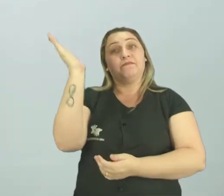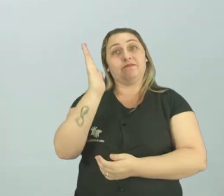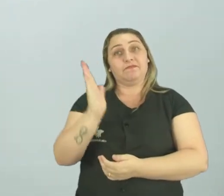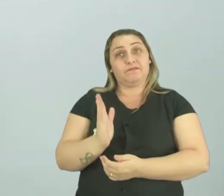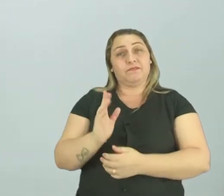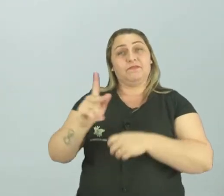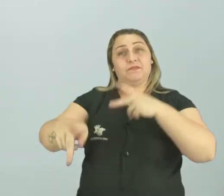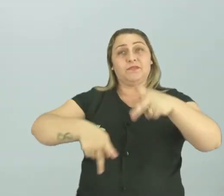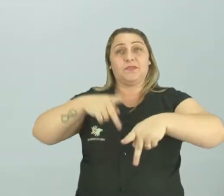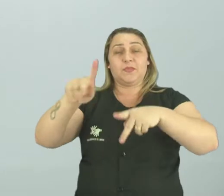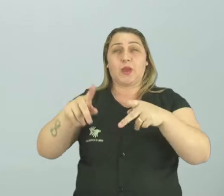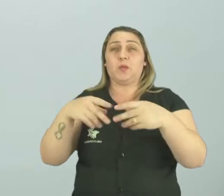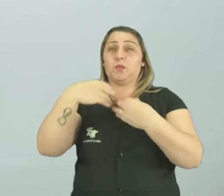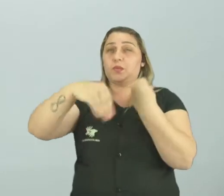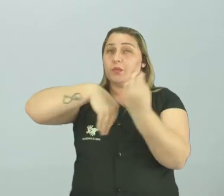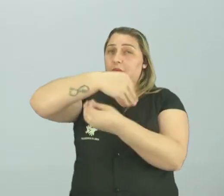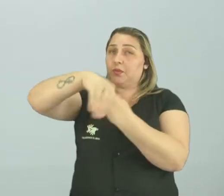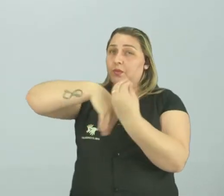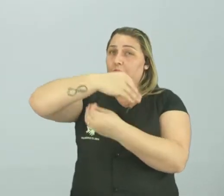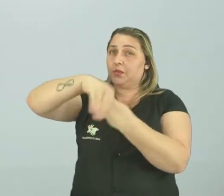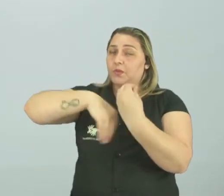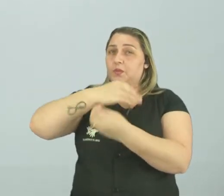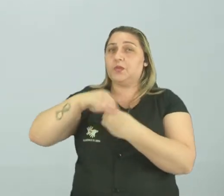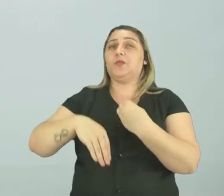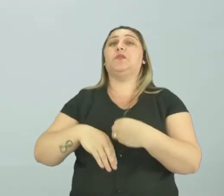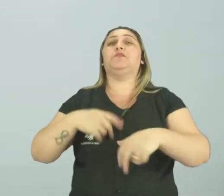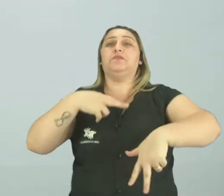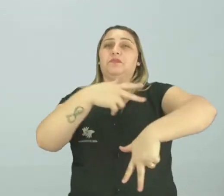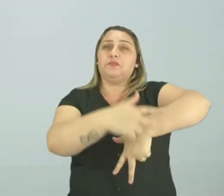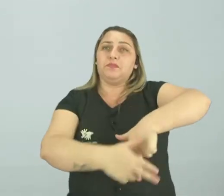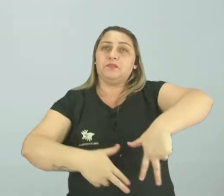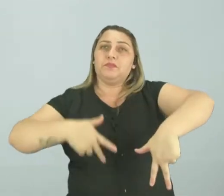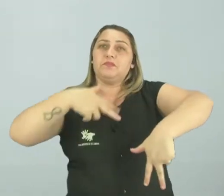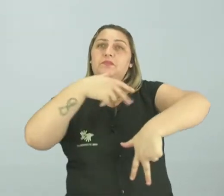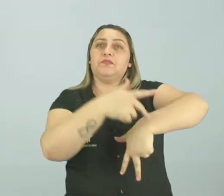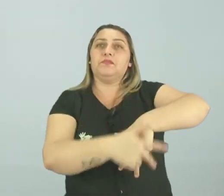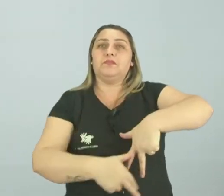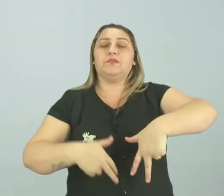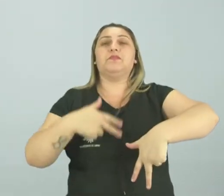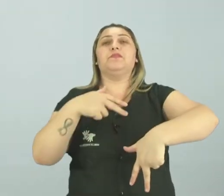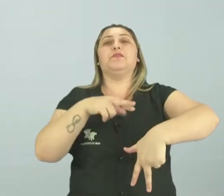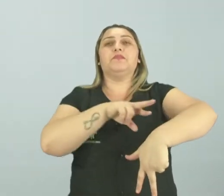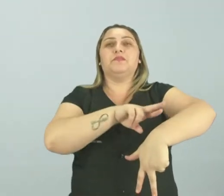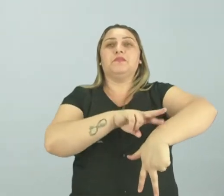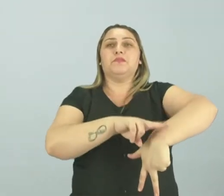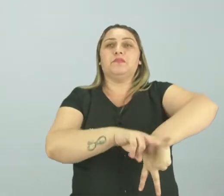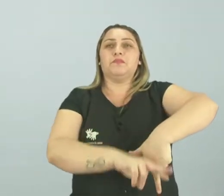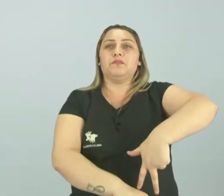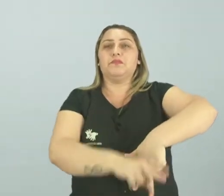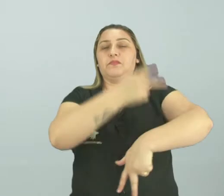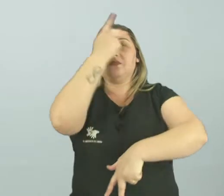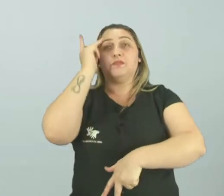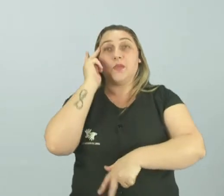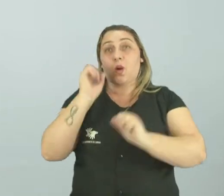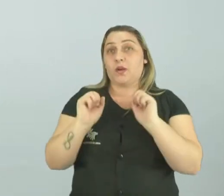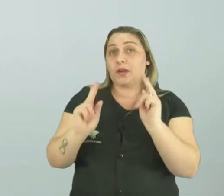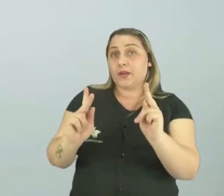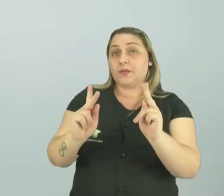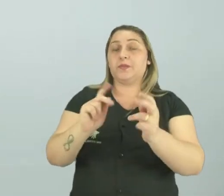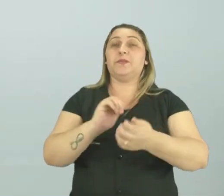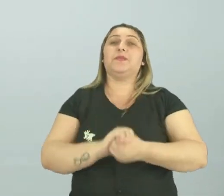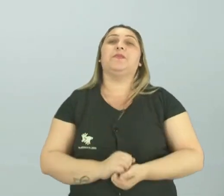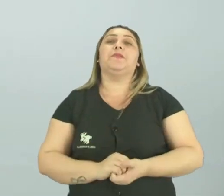bastante misturada, Ela tem bastante mistura de tipos, de raças, né? De pessoas. Ok?